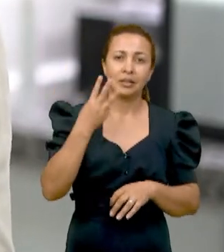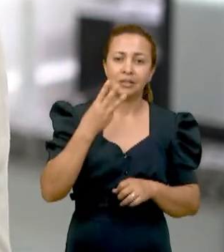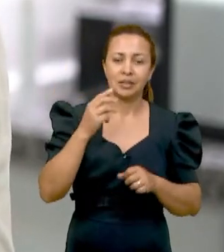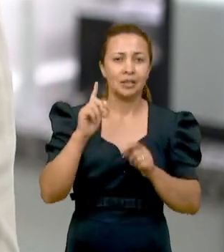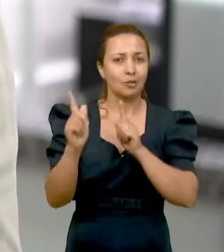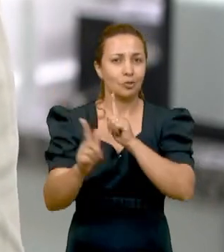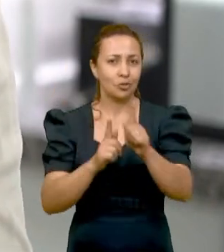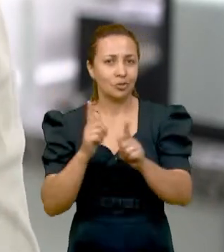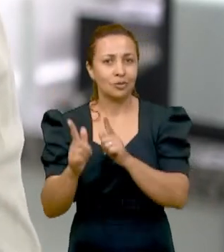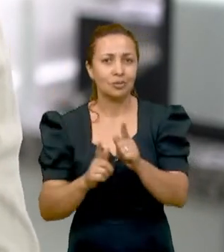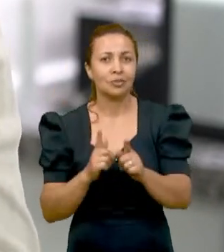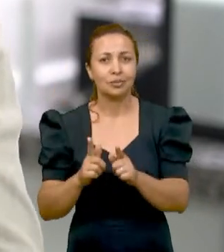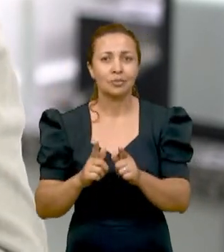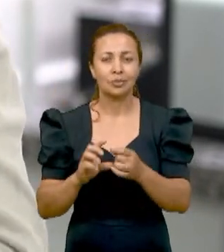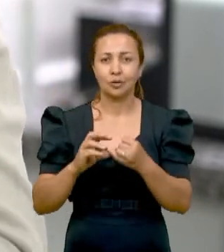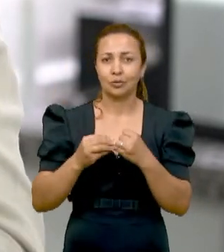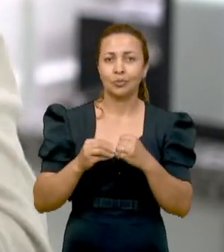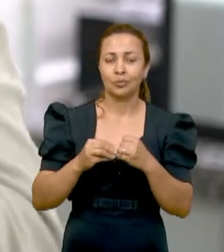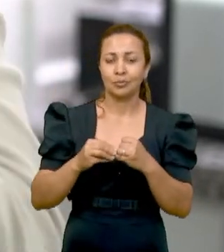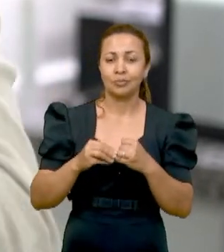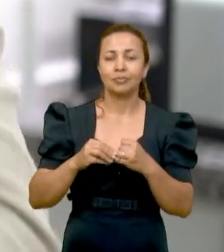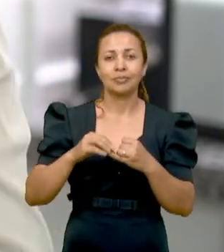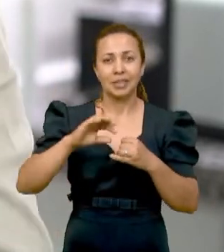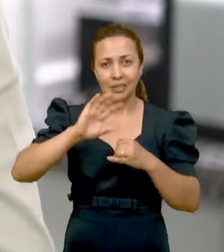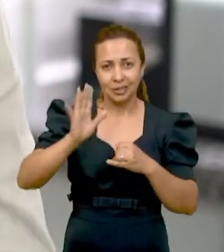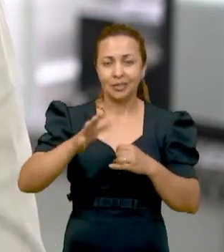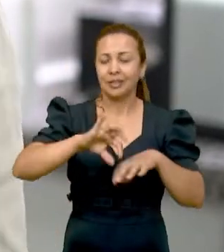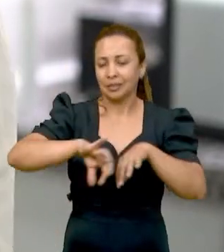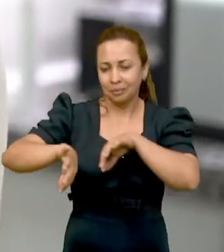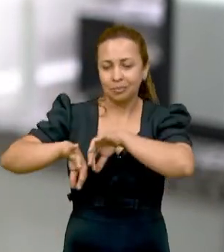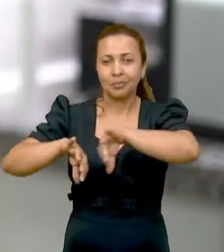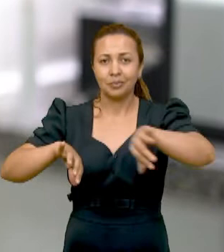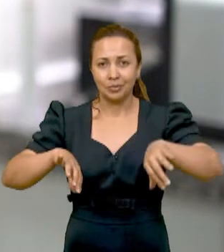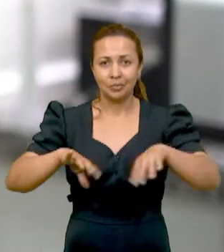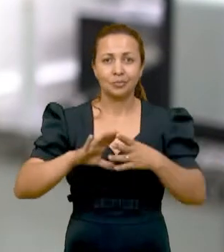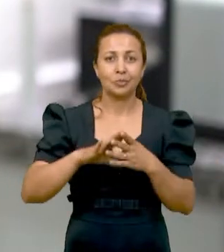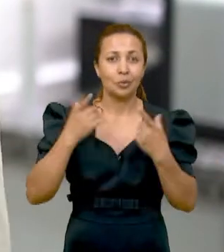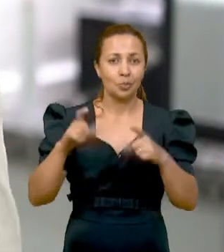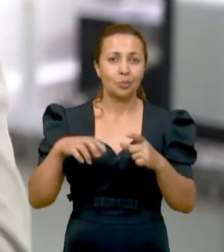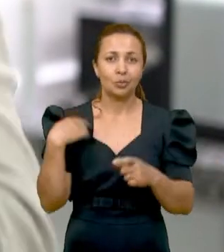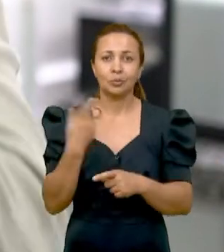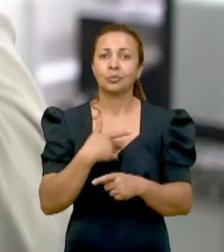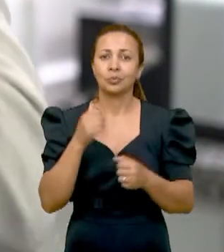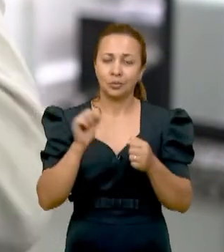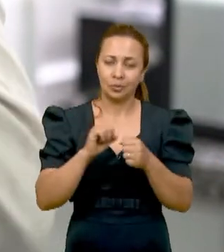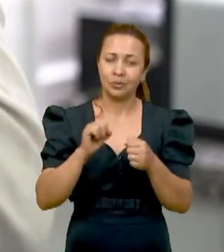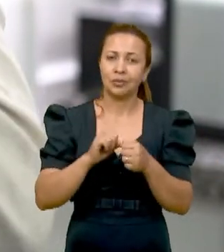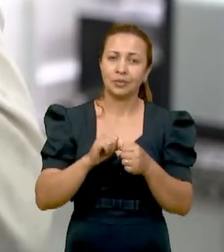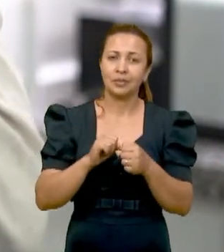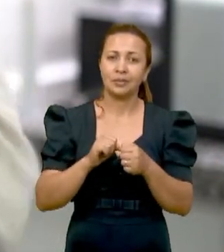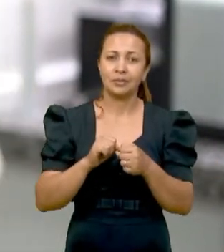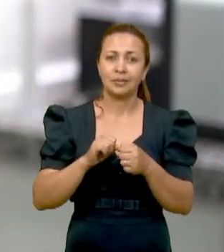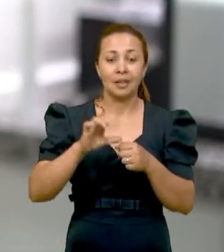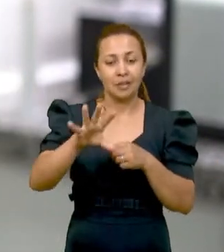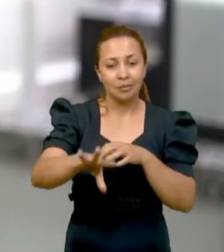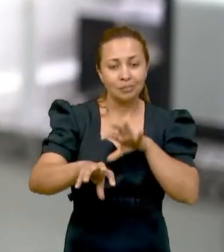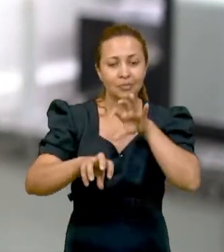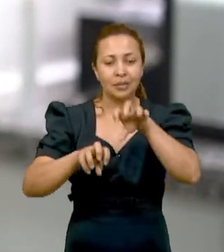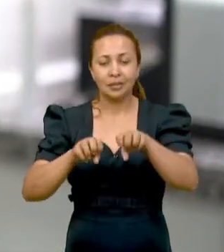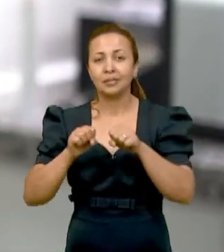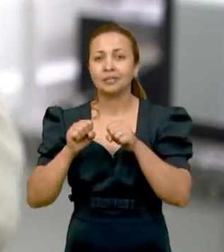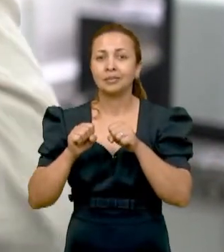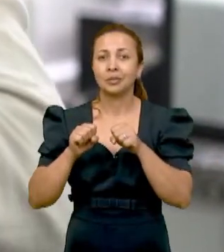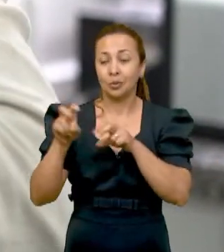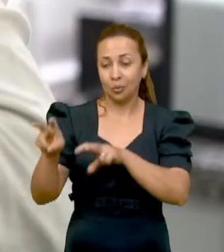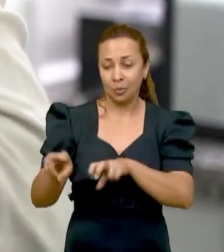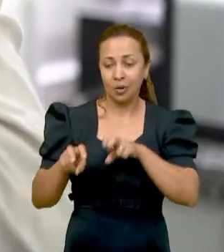geração em termos de seleção de material, onde a gente coleta esse material